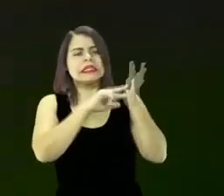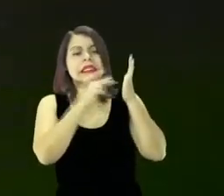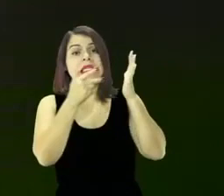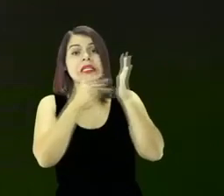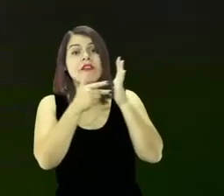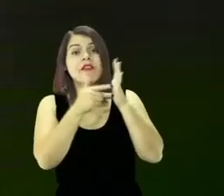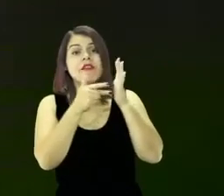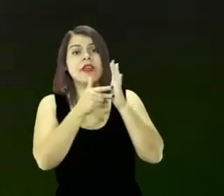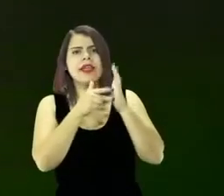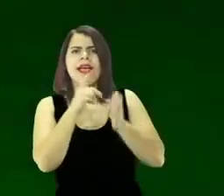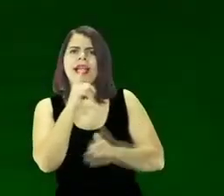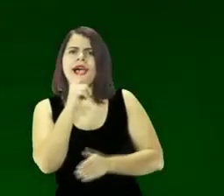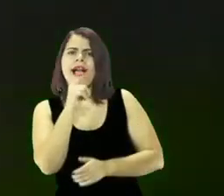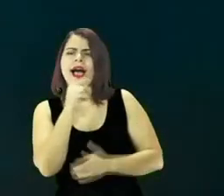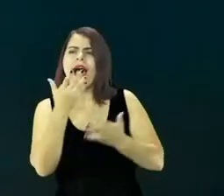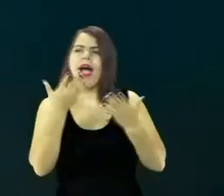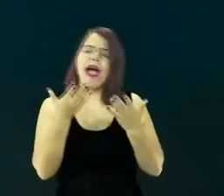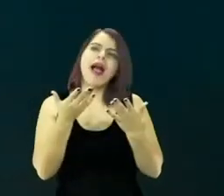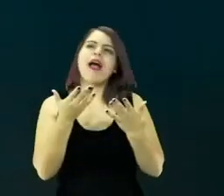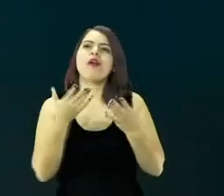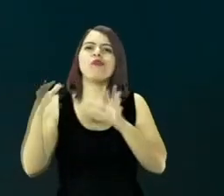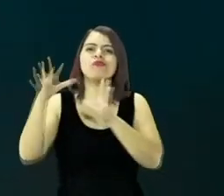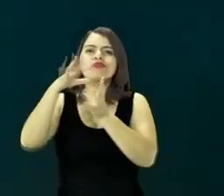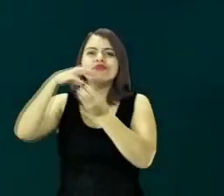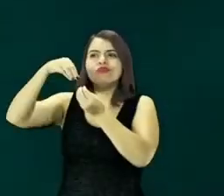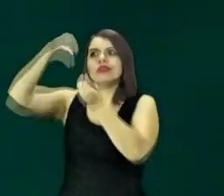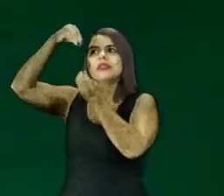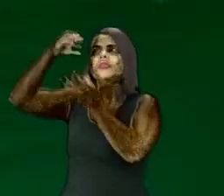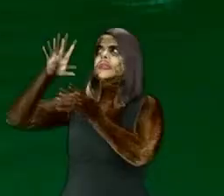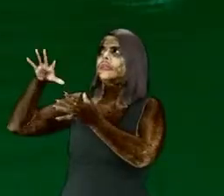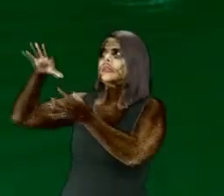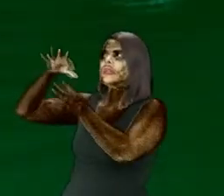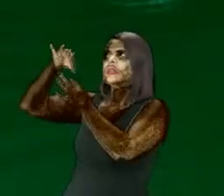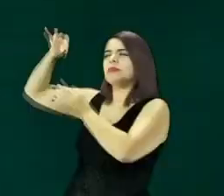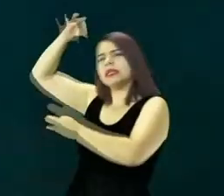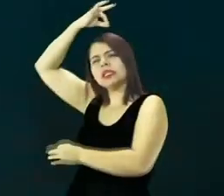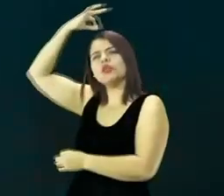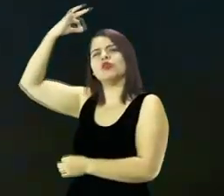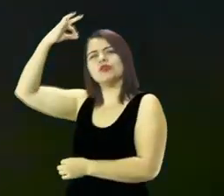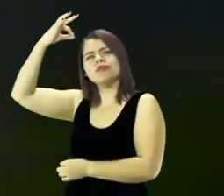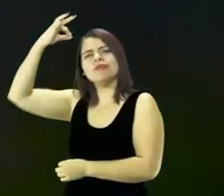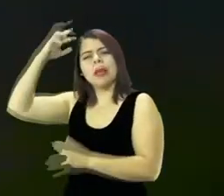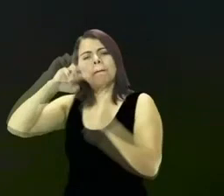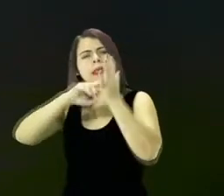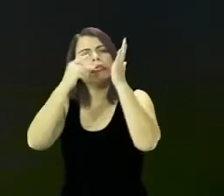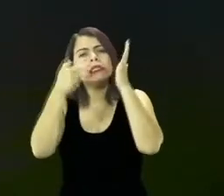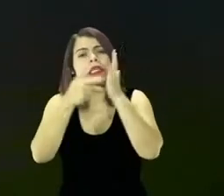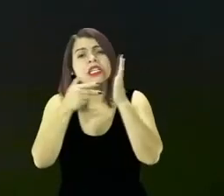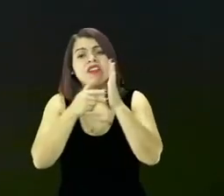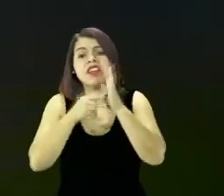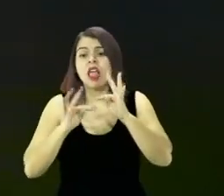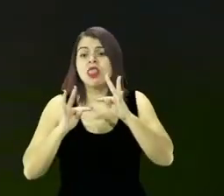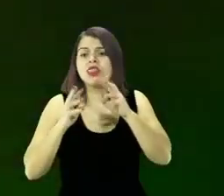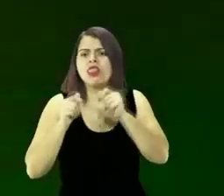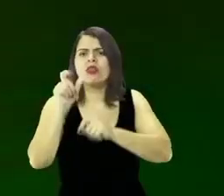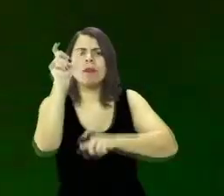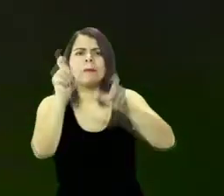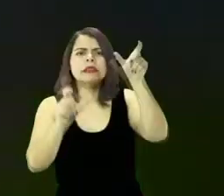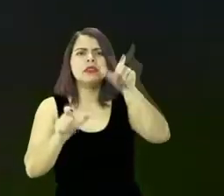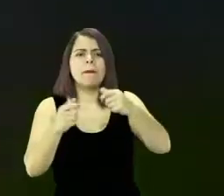linguagem metafórica que Jesus usou para mostrar que todo ser humano precisa nascer em primeiro lugar ele precisa